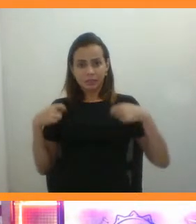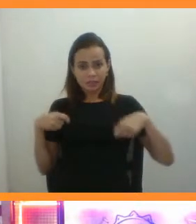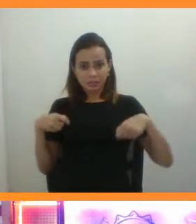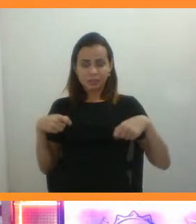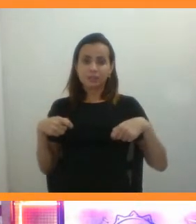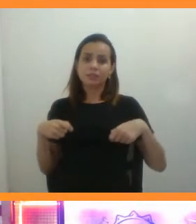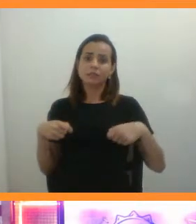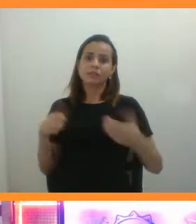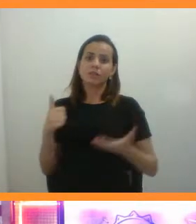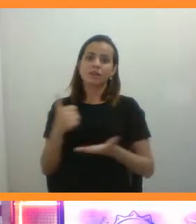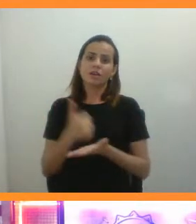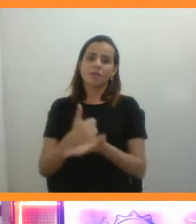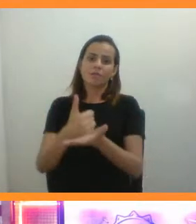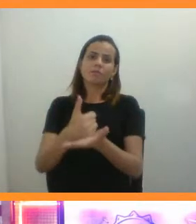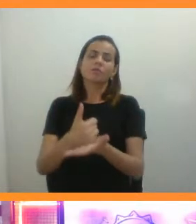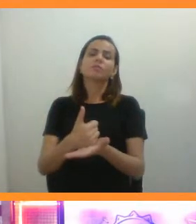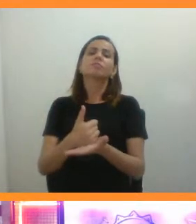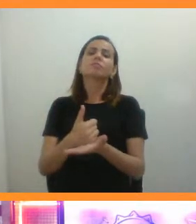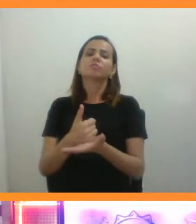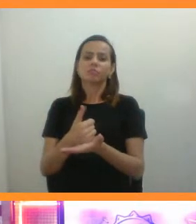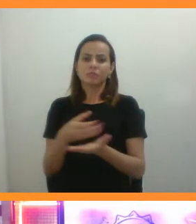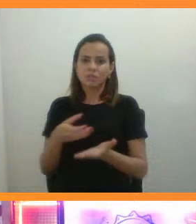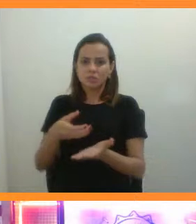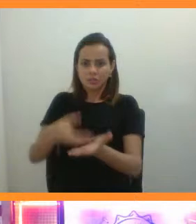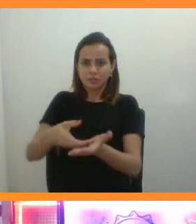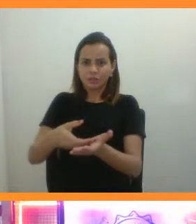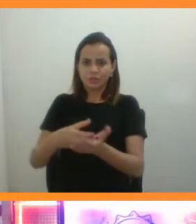apoio e incentivo à pesquisa.